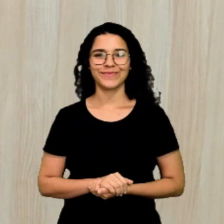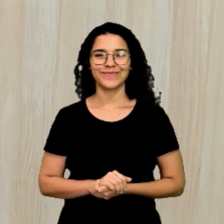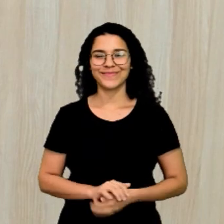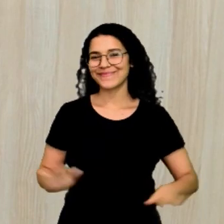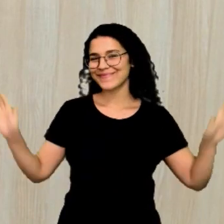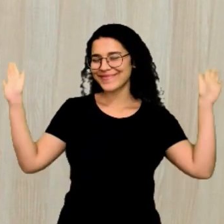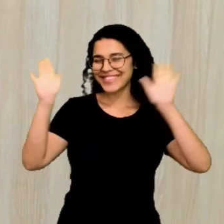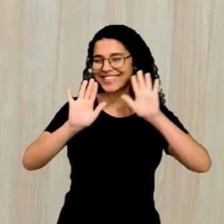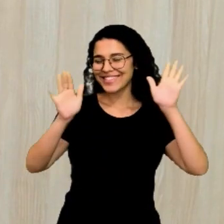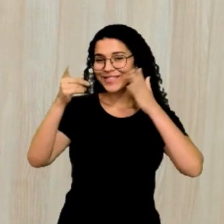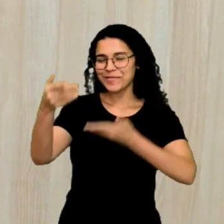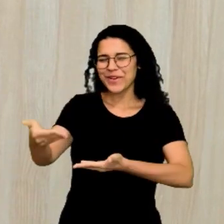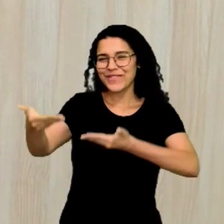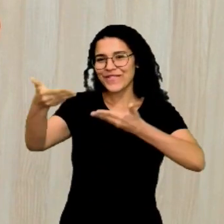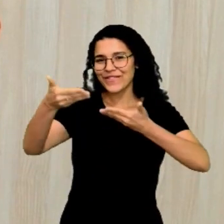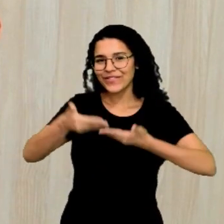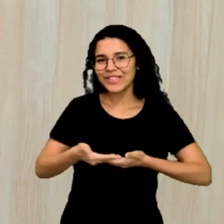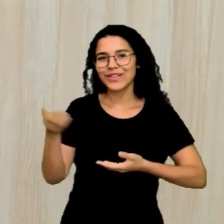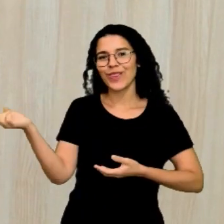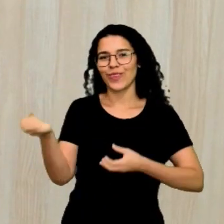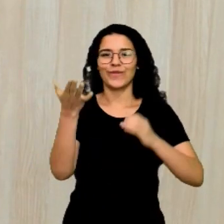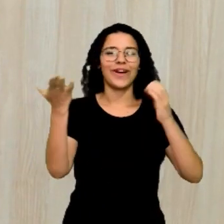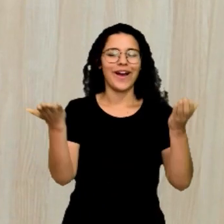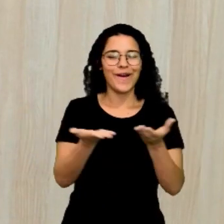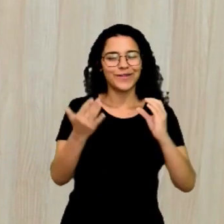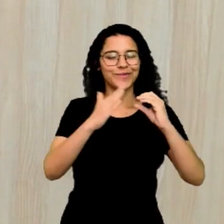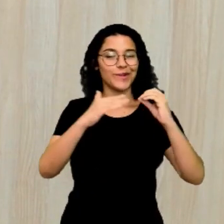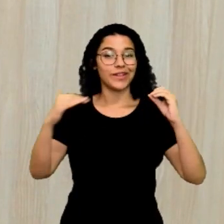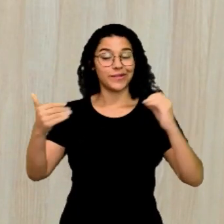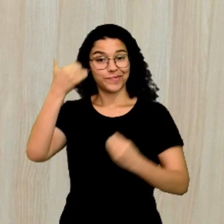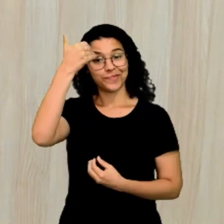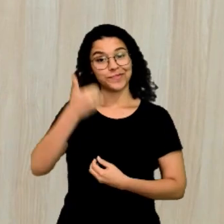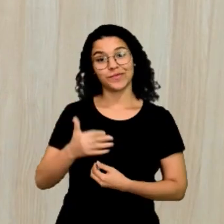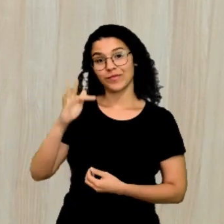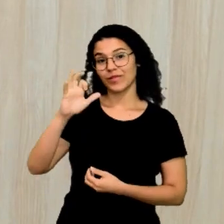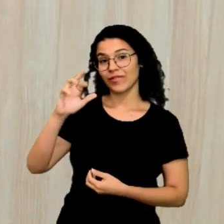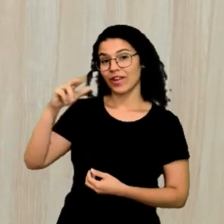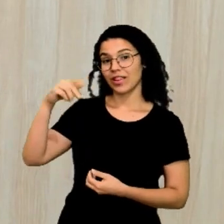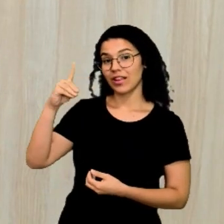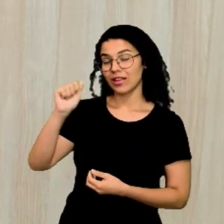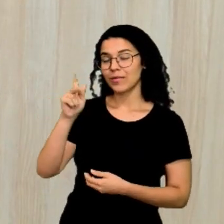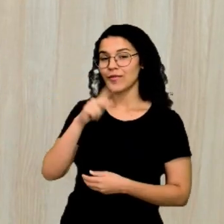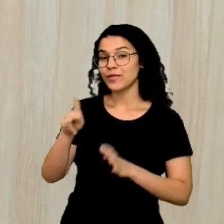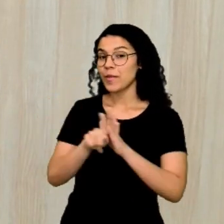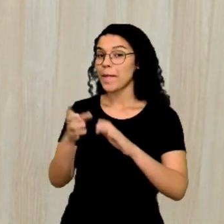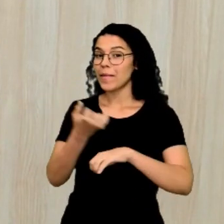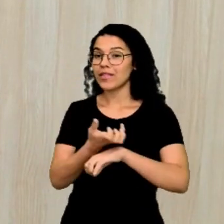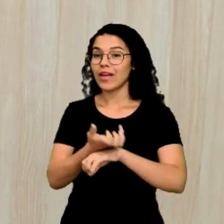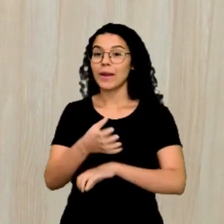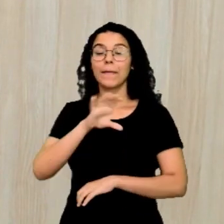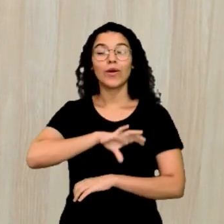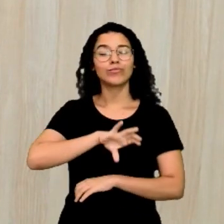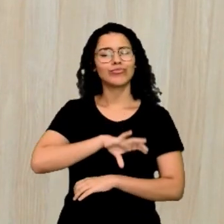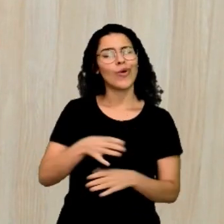Olá, sejam bem-vindos a mais um Ondatec. Eu sou Fernanda Vasconcelos, professora de língua portuguesa e